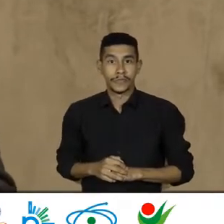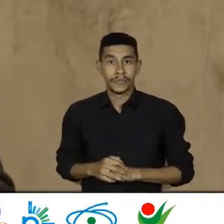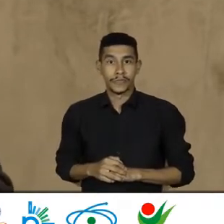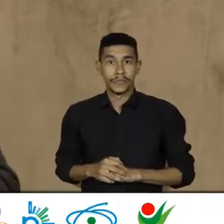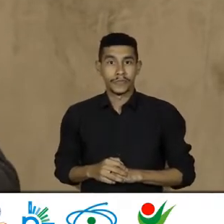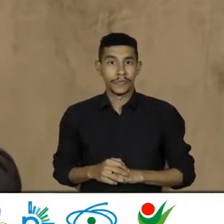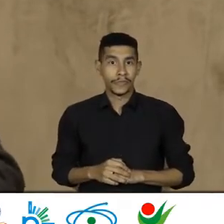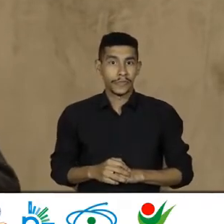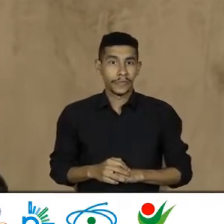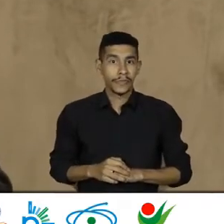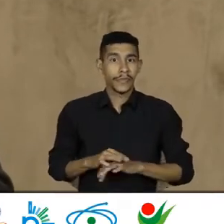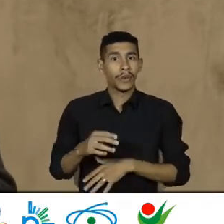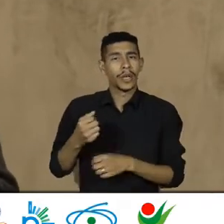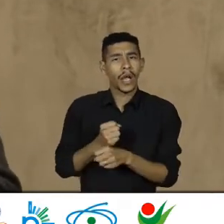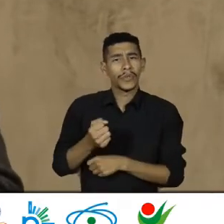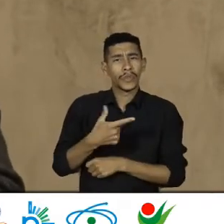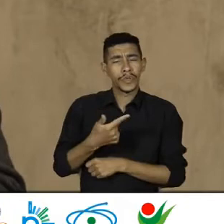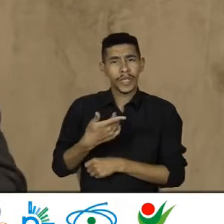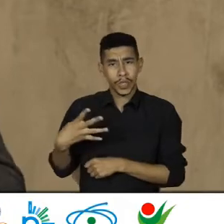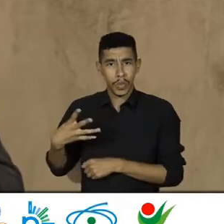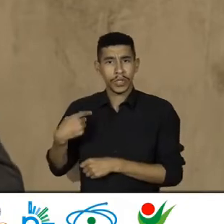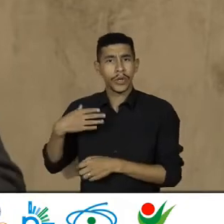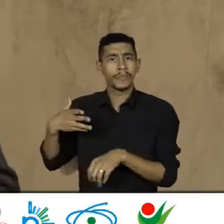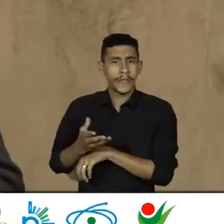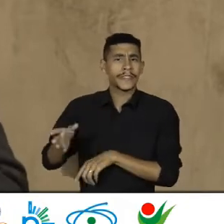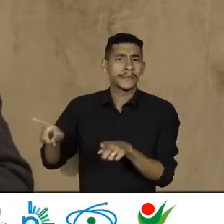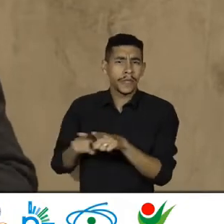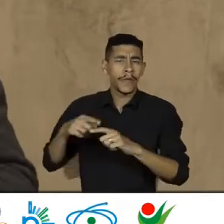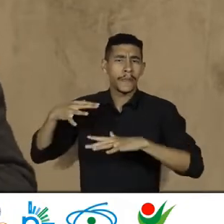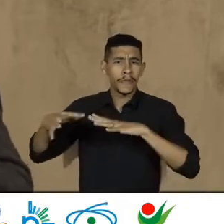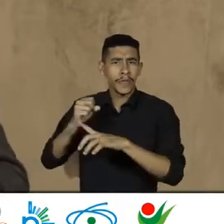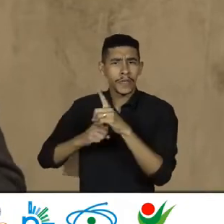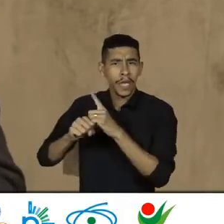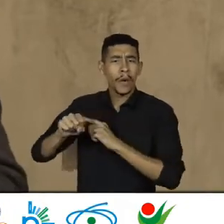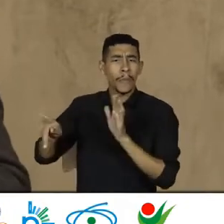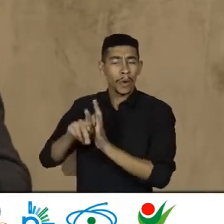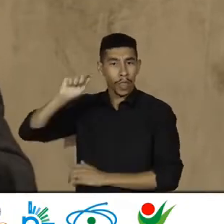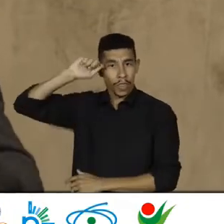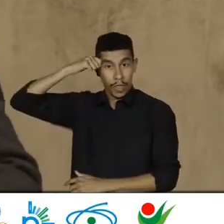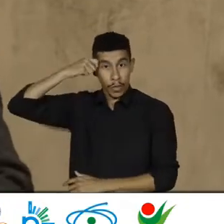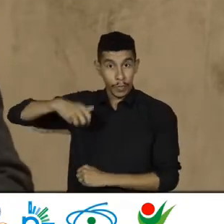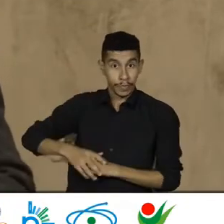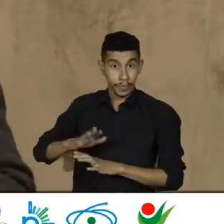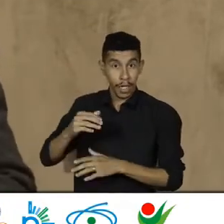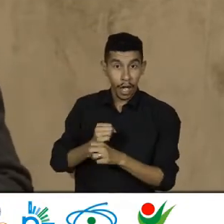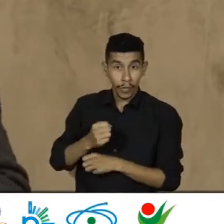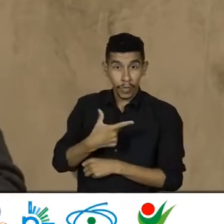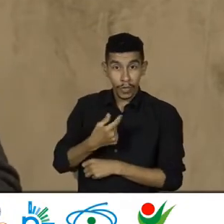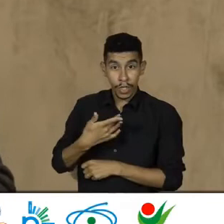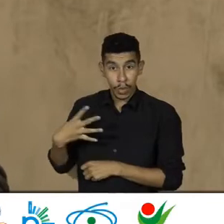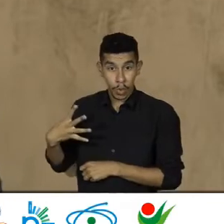Eu também faço parte De um coletivo Um movimento social Um movimento negro Em 2014 A gente